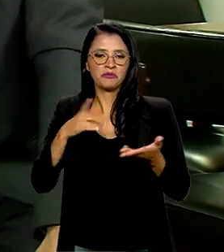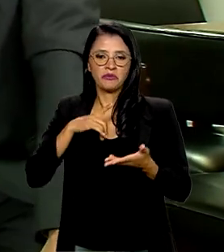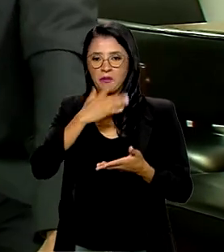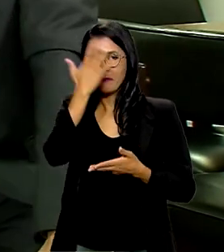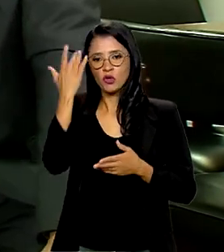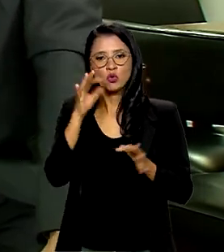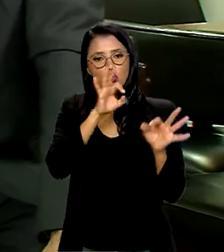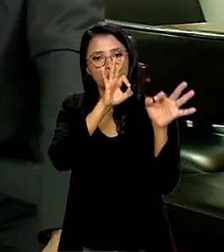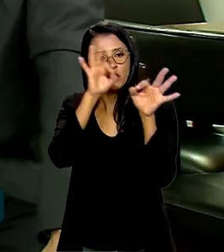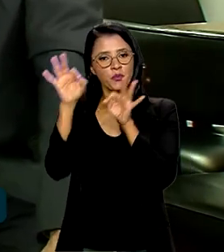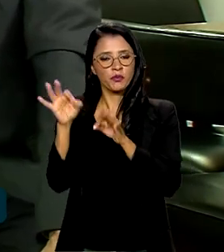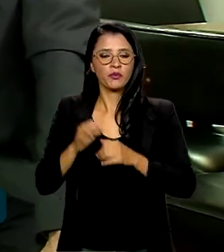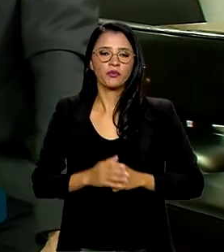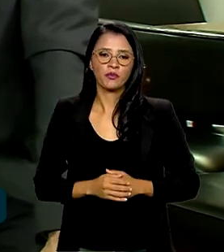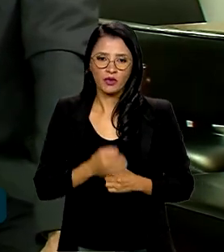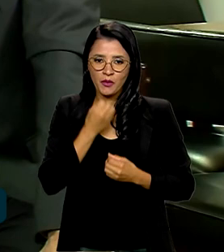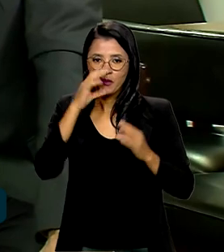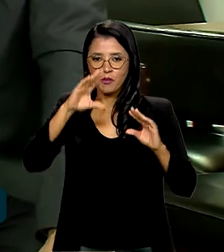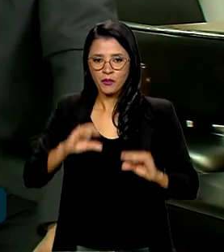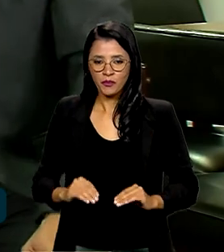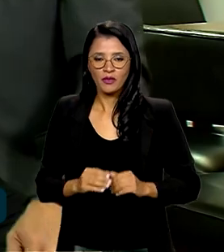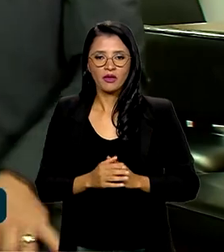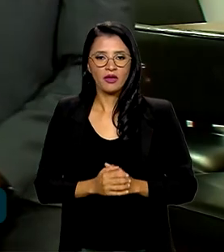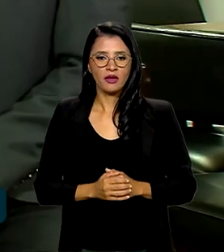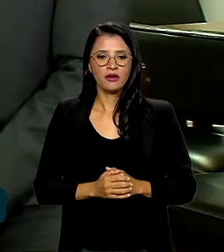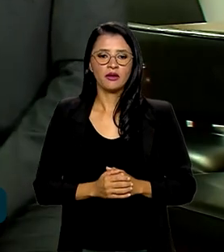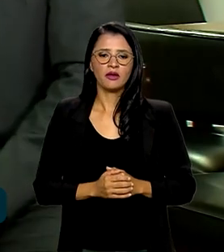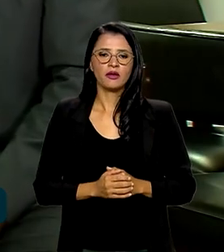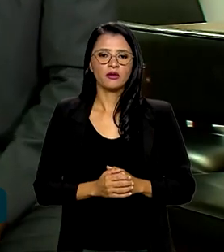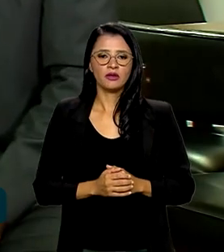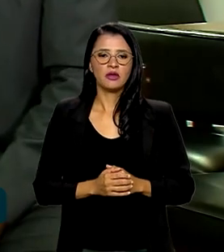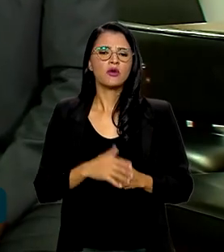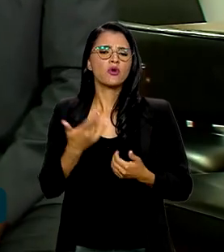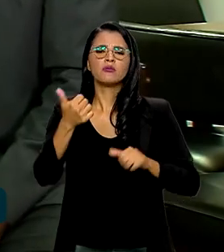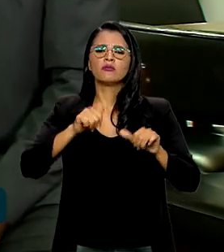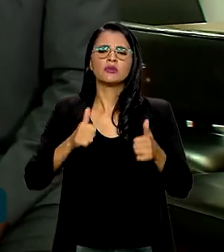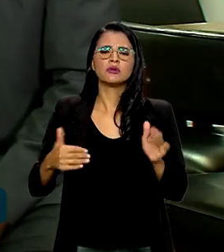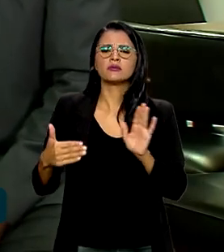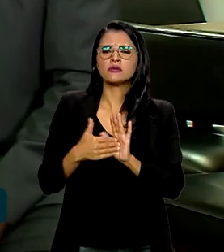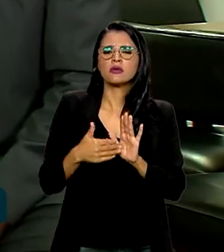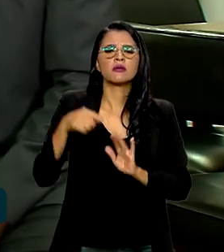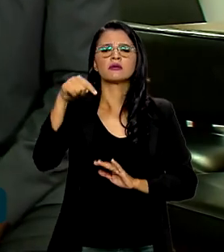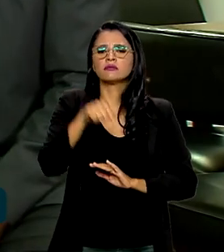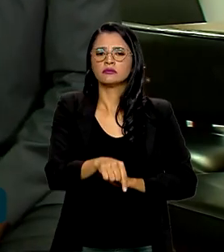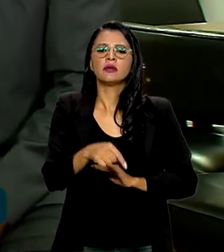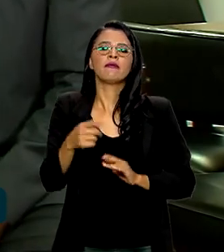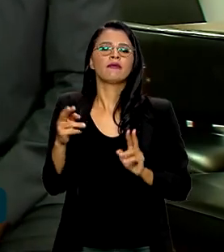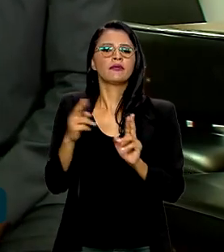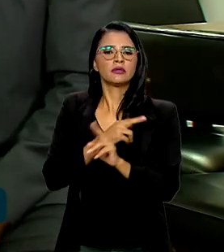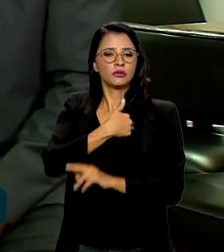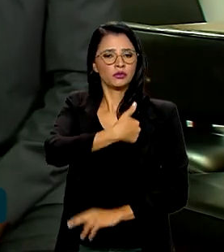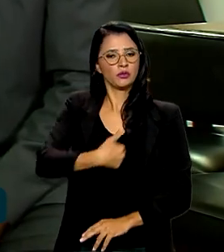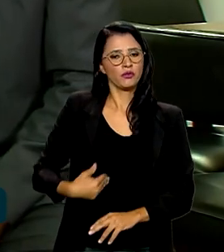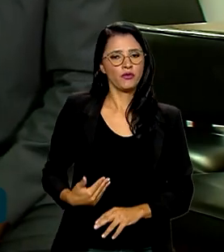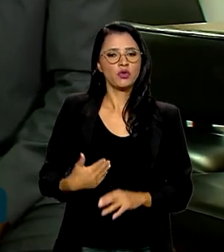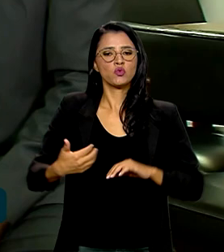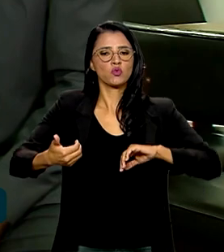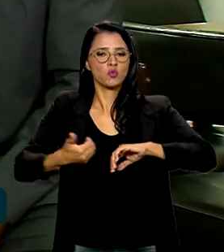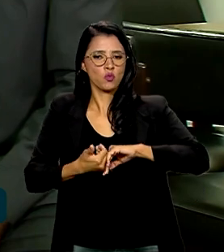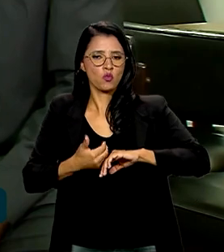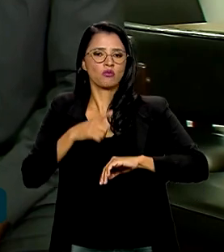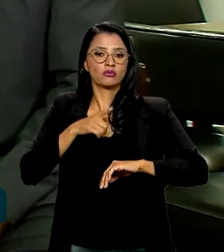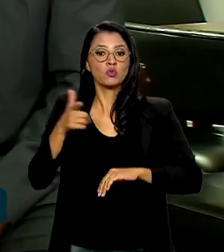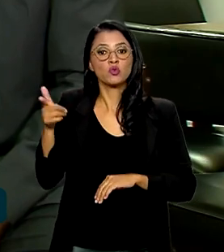IBC. Boa noite, ministro. Como o senhor avalia até aqui a relação do governo com o Congresso? Foram